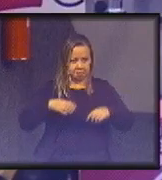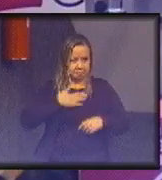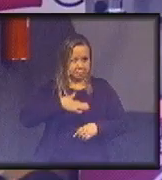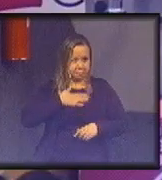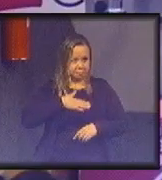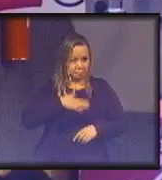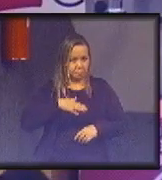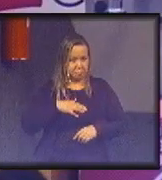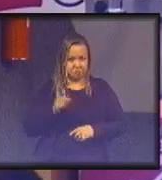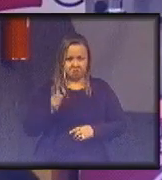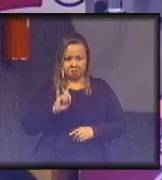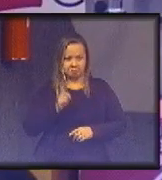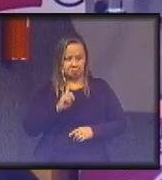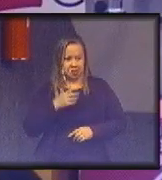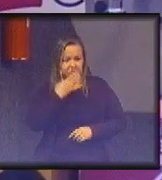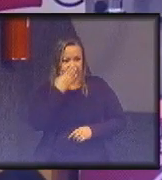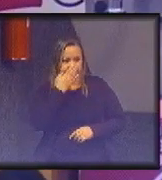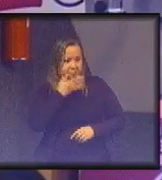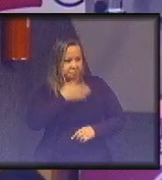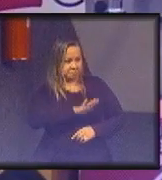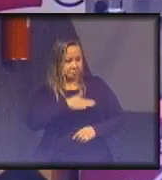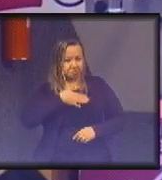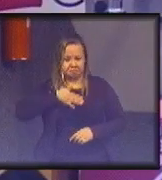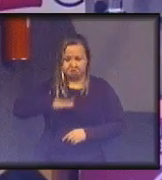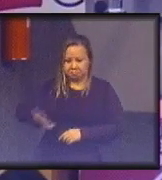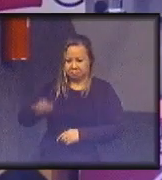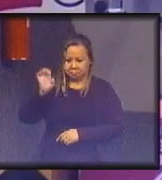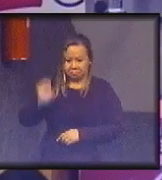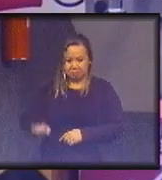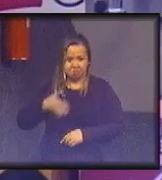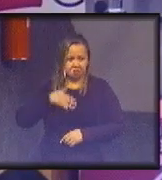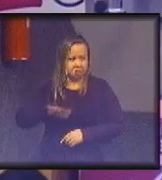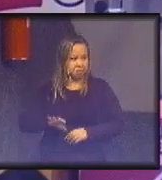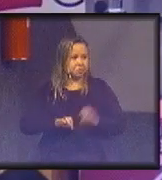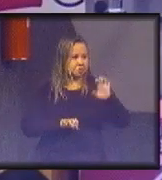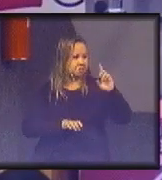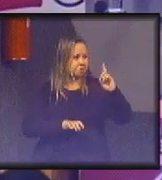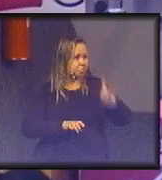de desagradar os dois ao mesmo tempo. Então, deve ter alguma coisa de bom nisso.